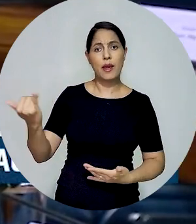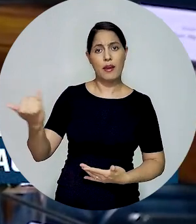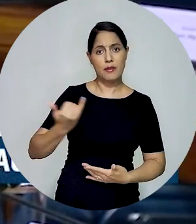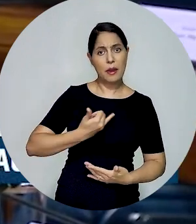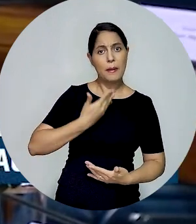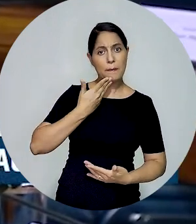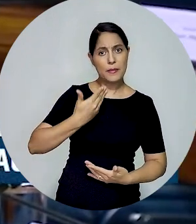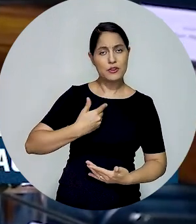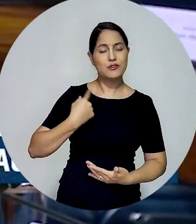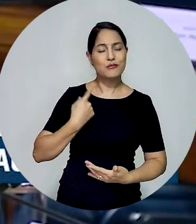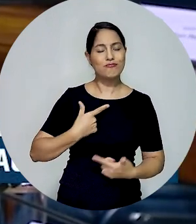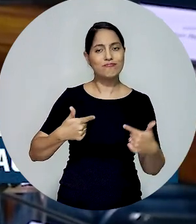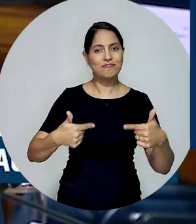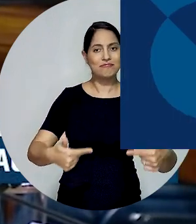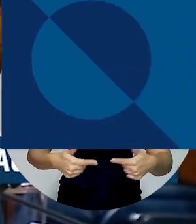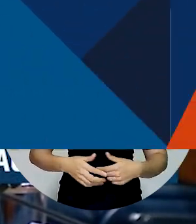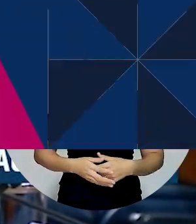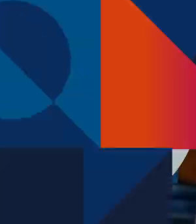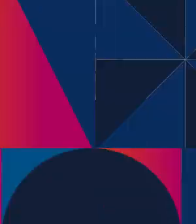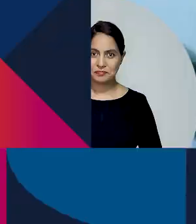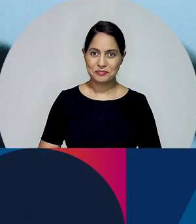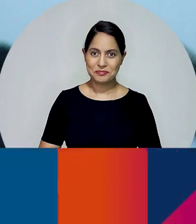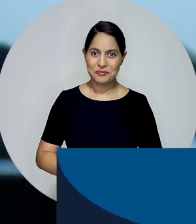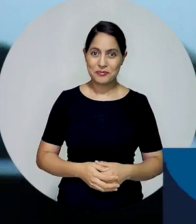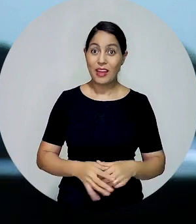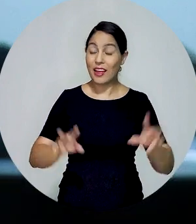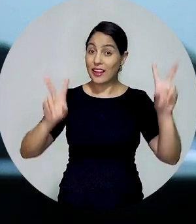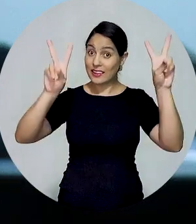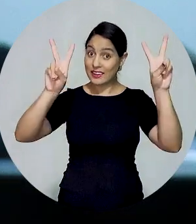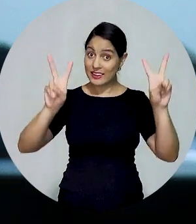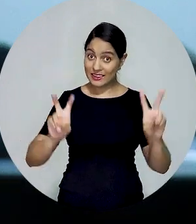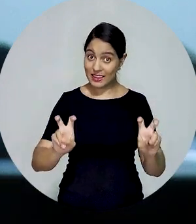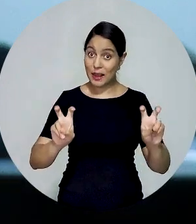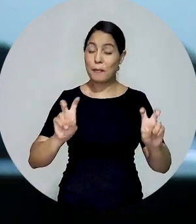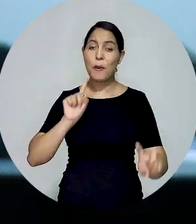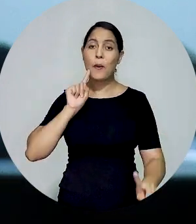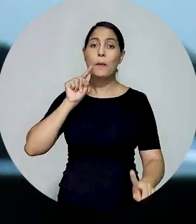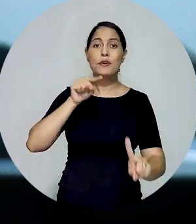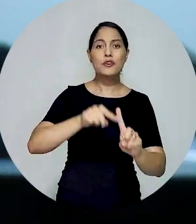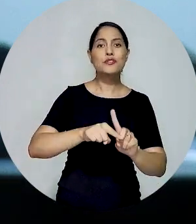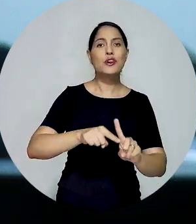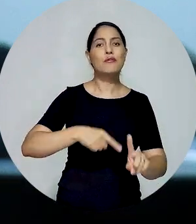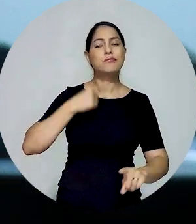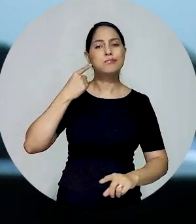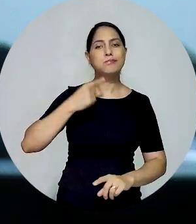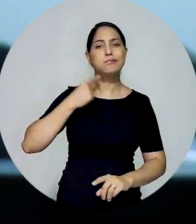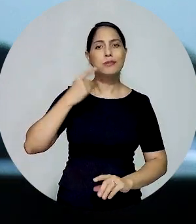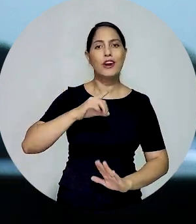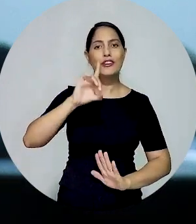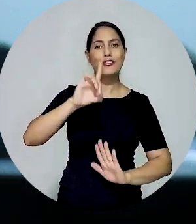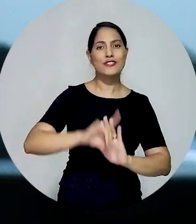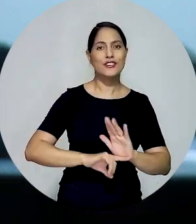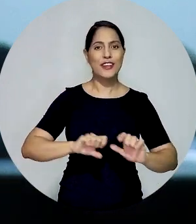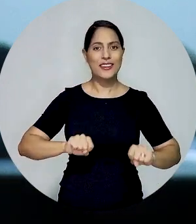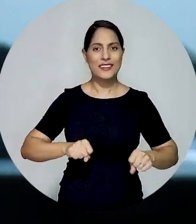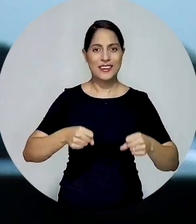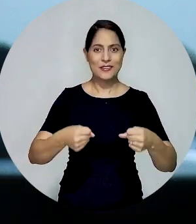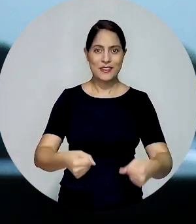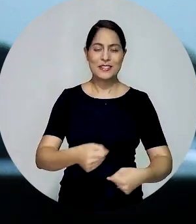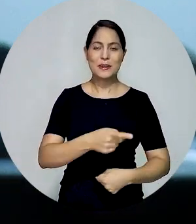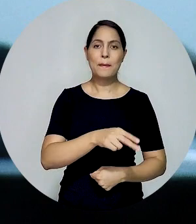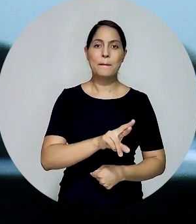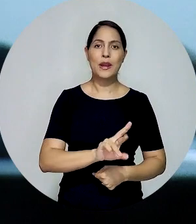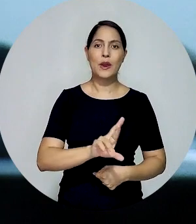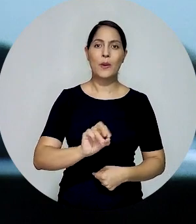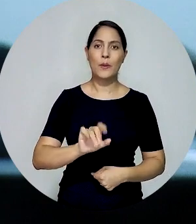registro que nós atendemos à OAB Nacional. A matéria é mais um importante passo para a defesa das prerrogativas